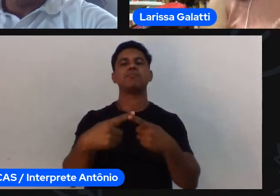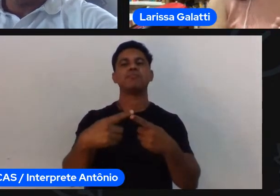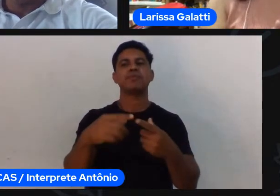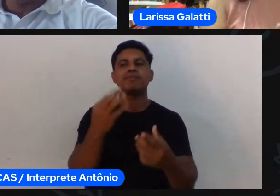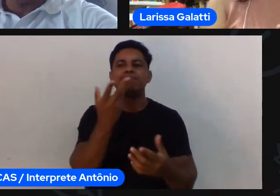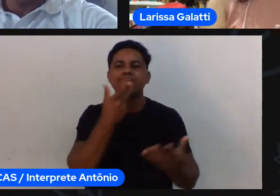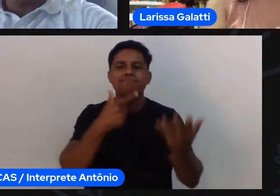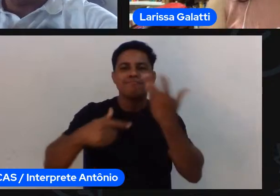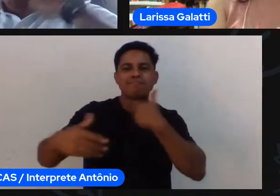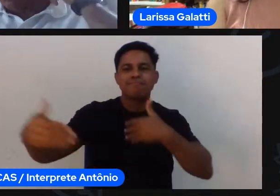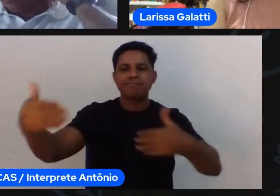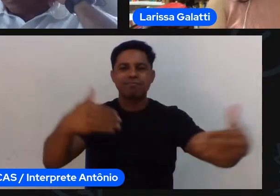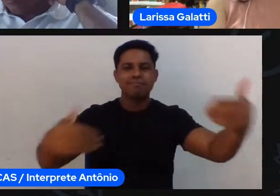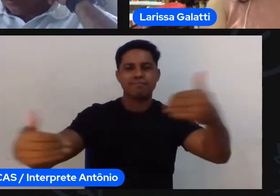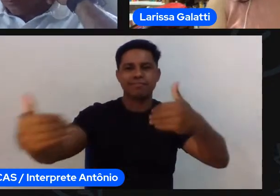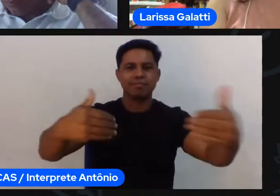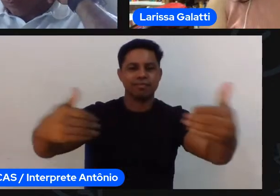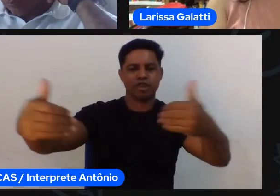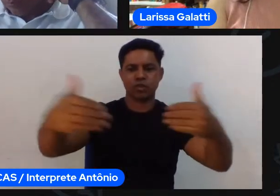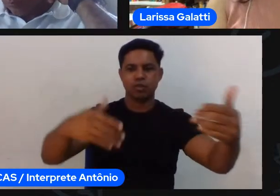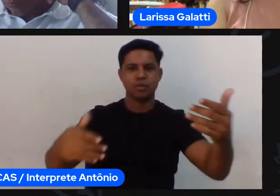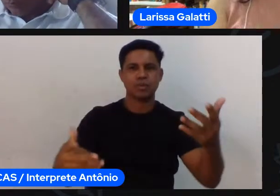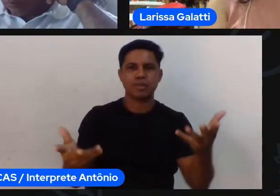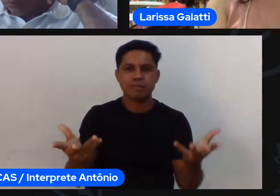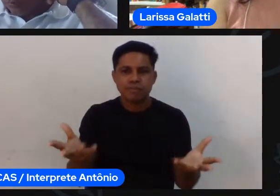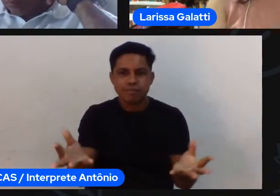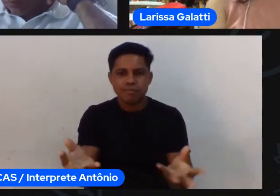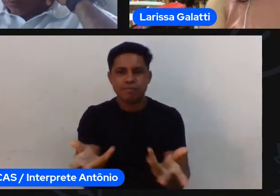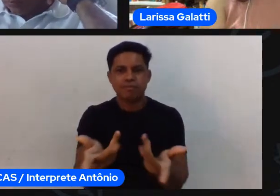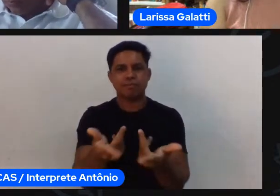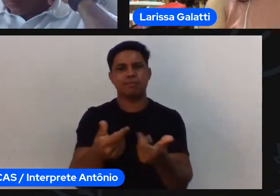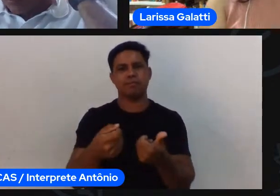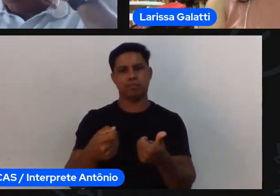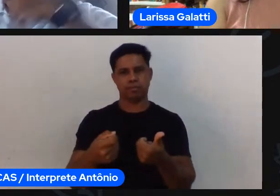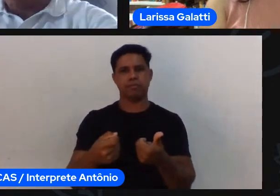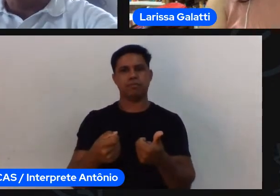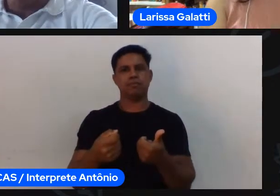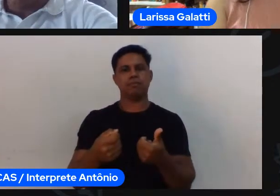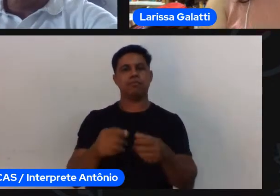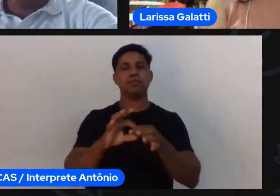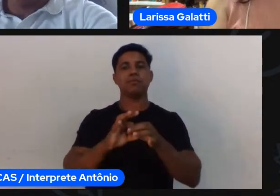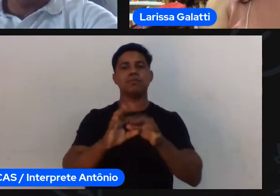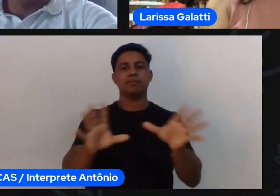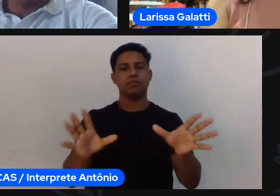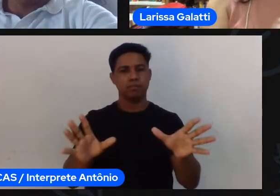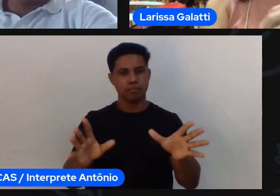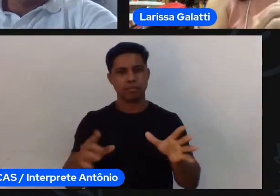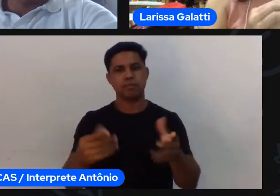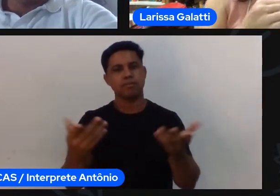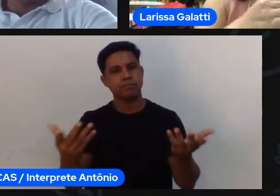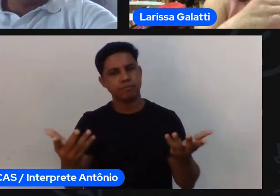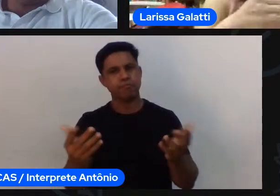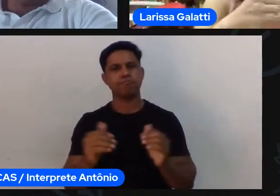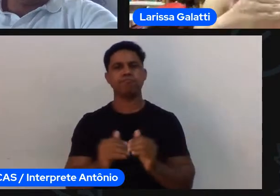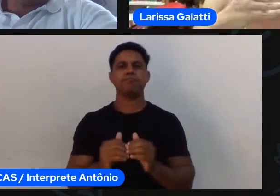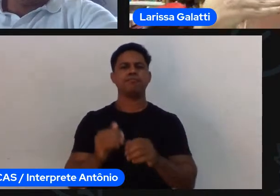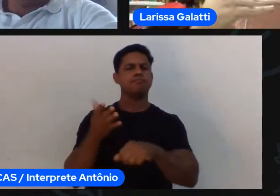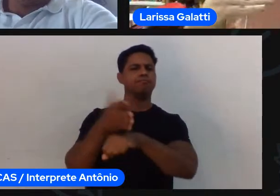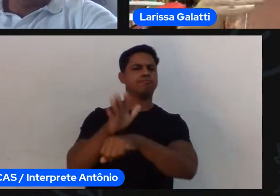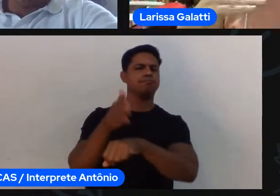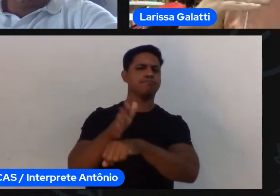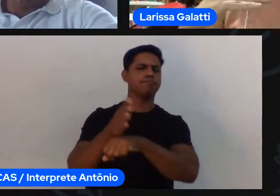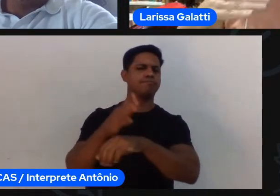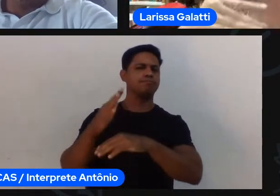gente vai ver os modelos mais atuais de desenvolvimento em longo prazo de atletas e de praticantes a gente vai ver que ele começa junto a gente tem uma